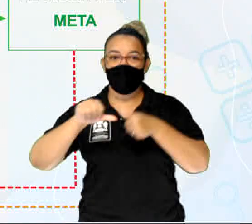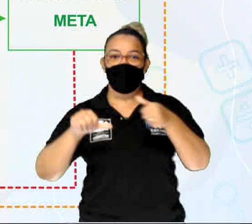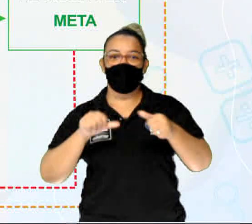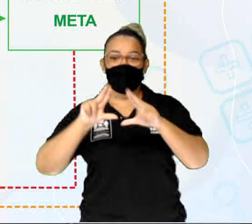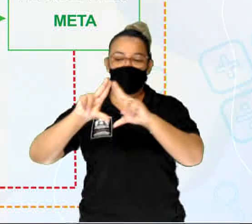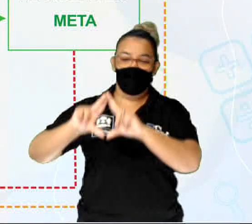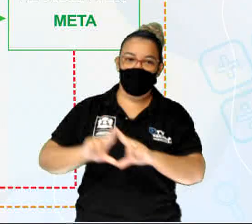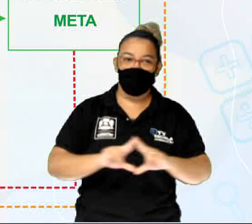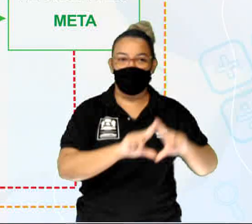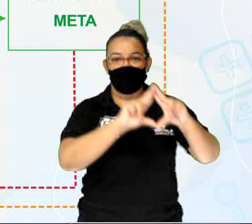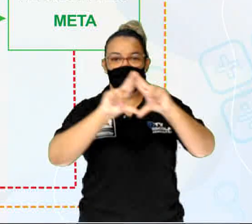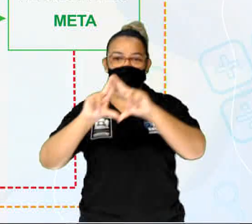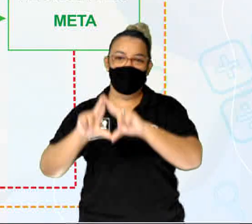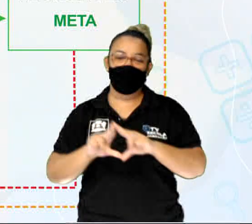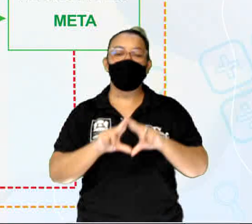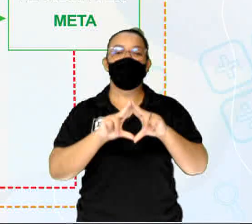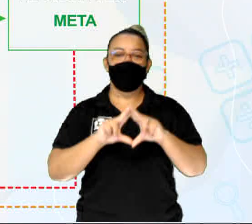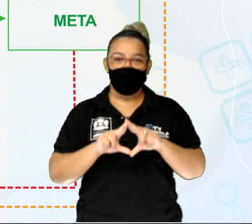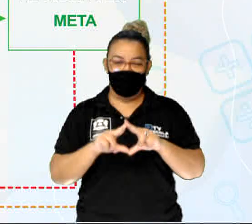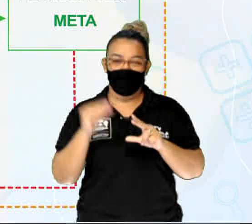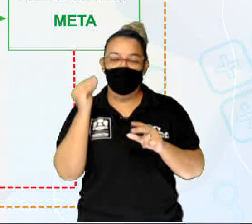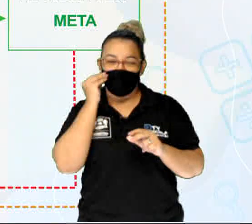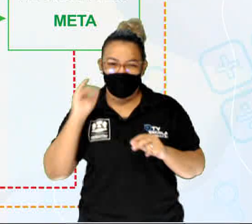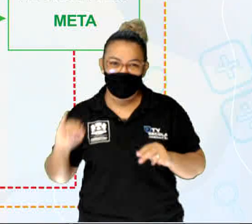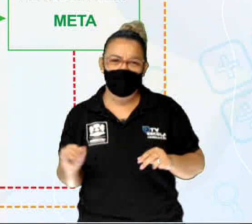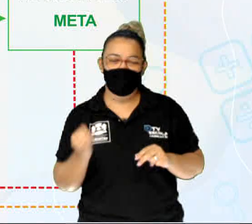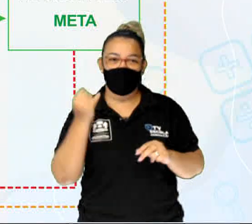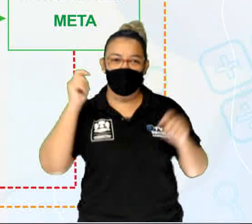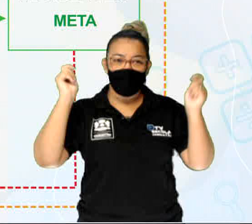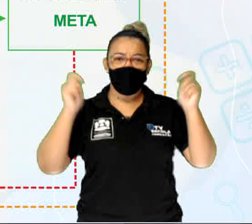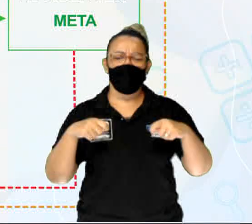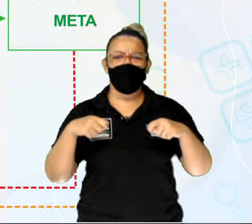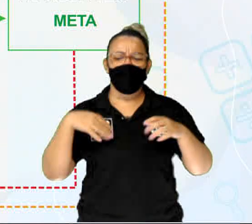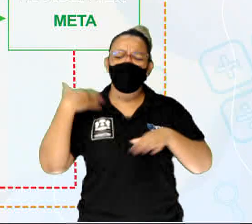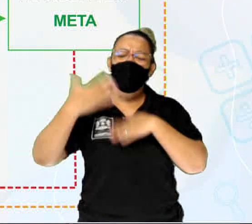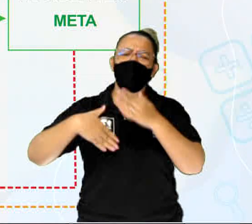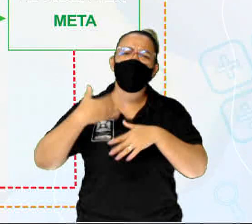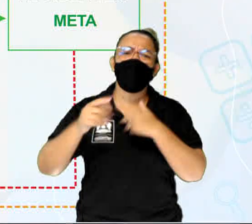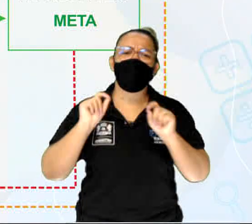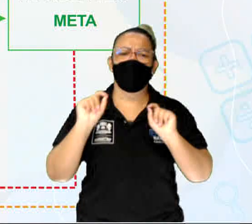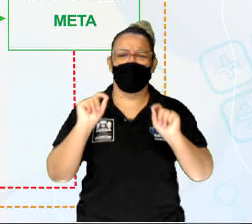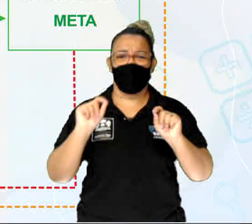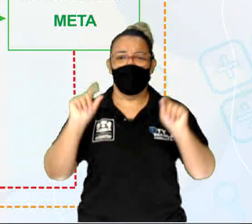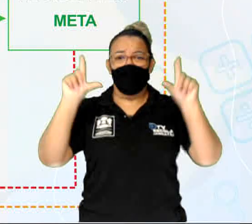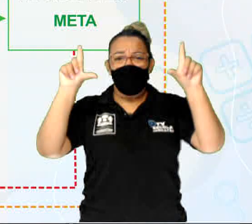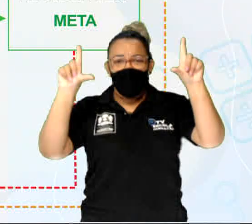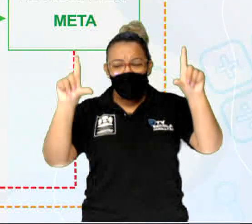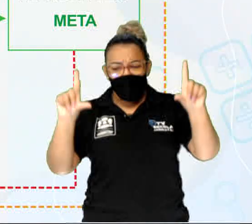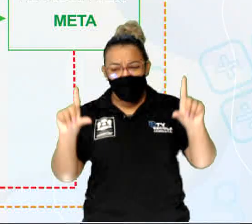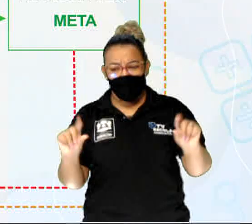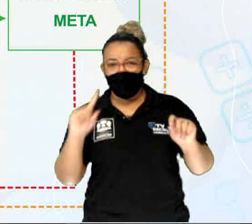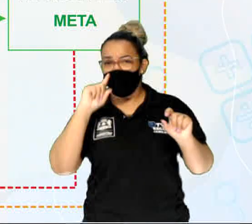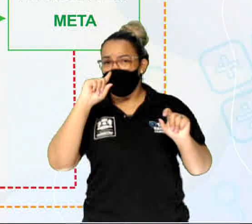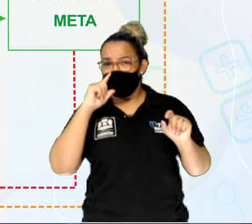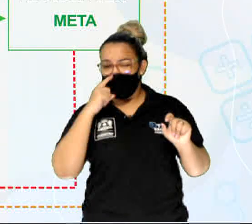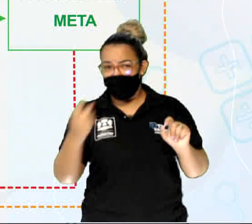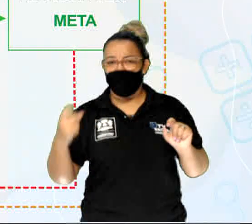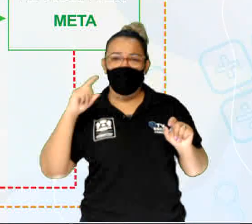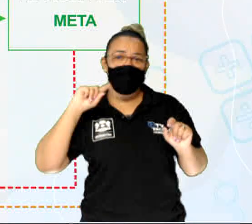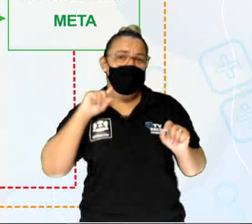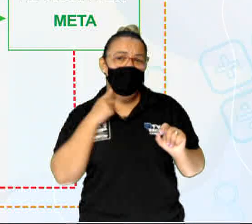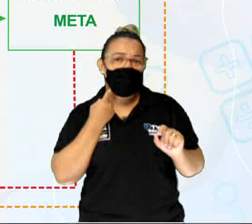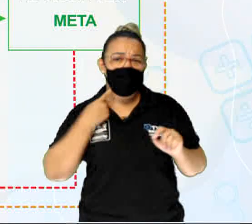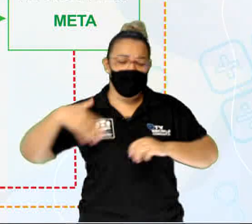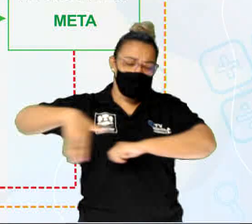reaproveitando esse material. Qual é resultado disso? Menos lixo nas ruas